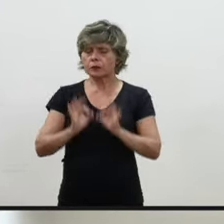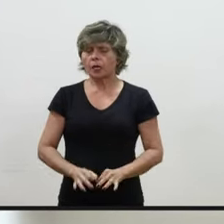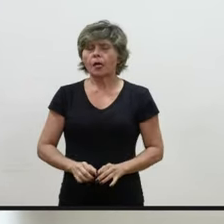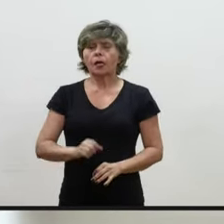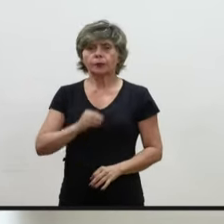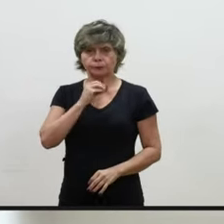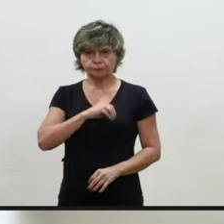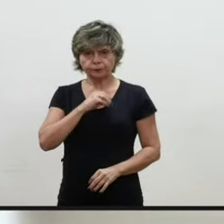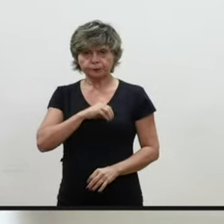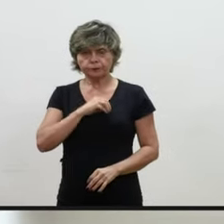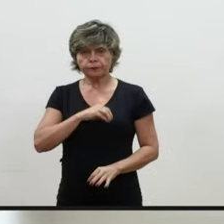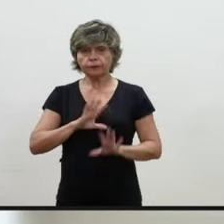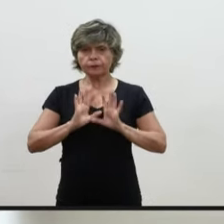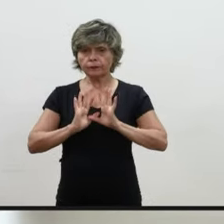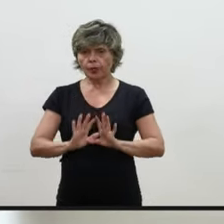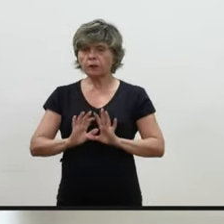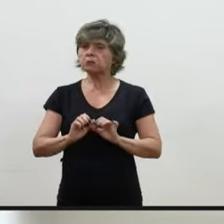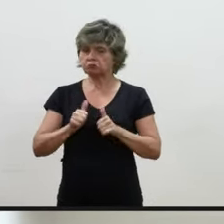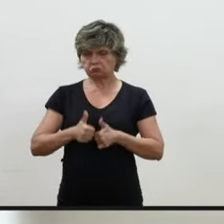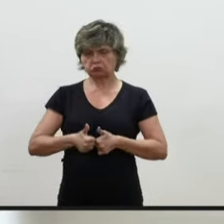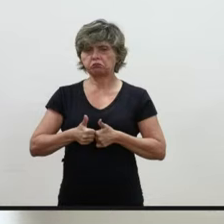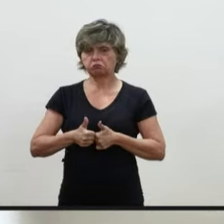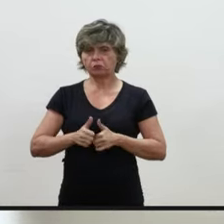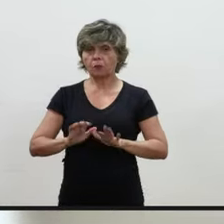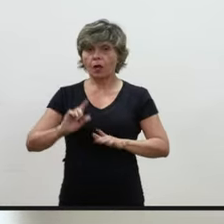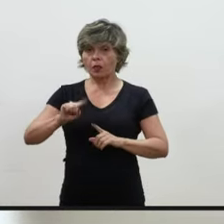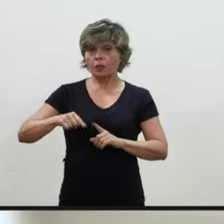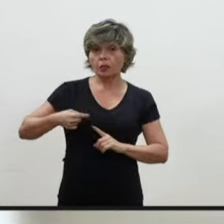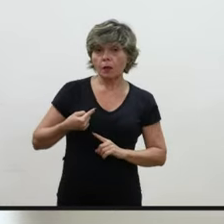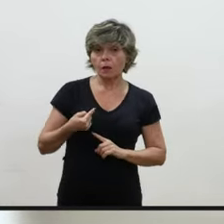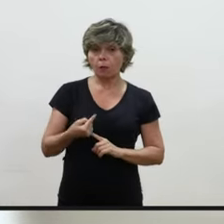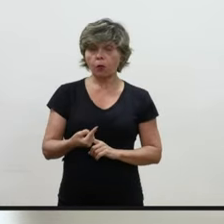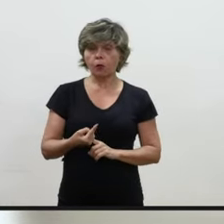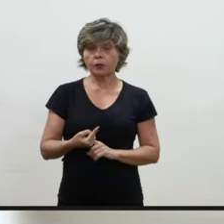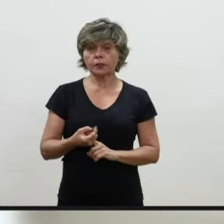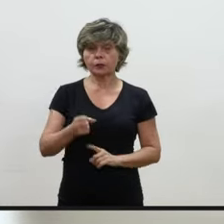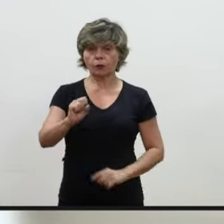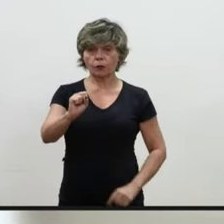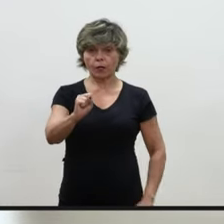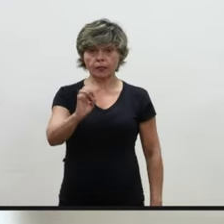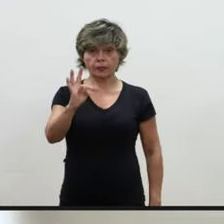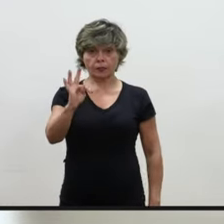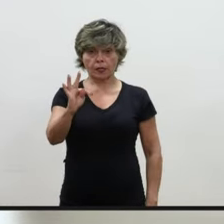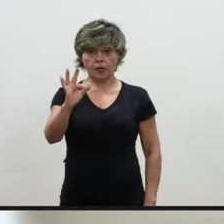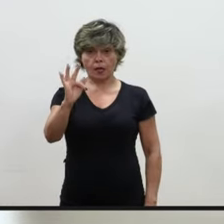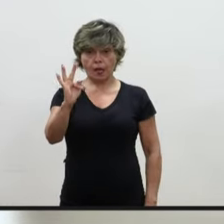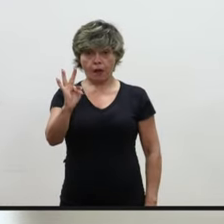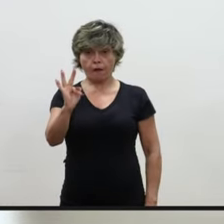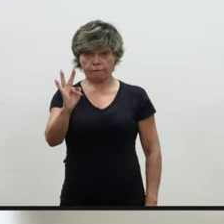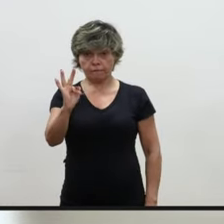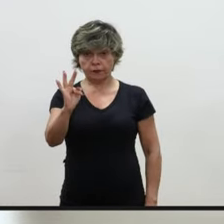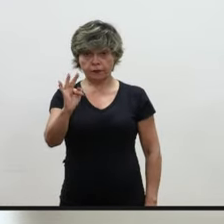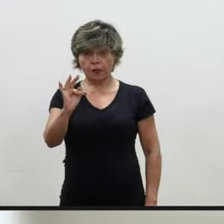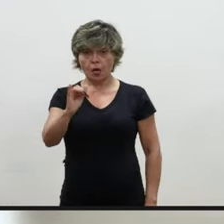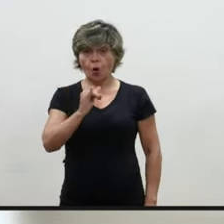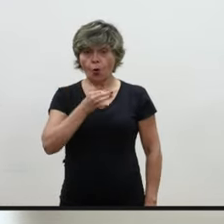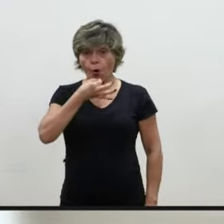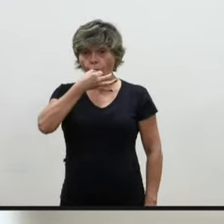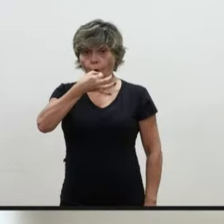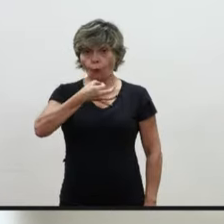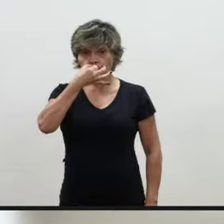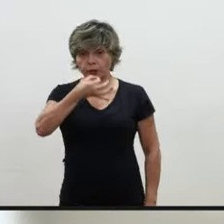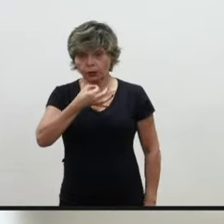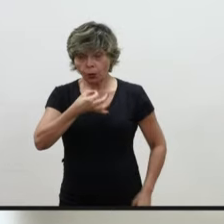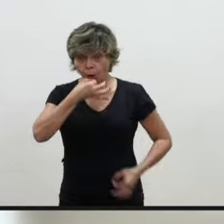quando ele queria, ficava aquela coisa. Depois que o STF manifestou, falou, essa questão de revisão do